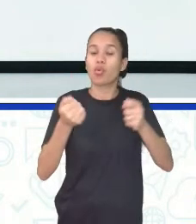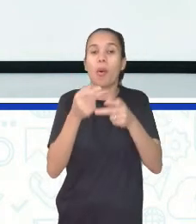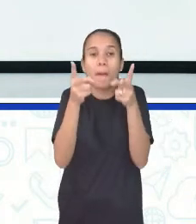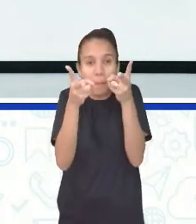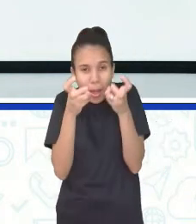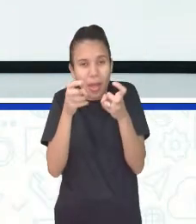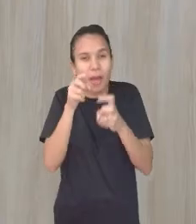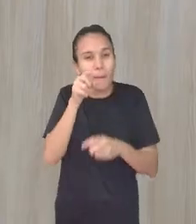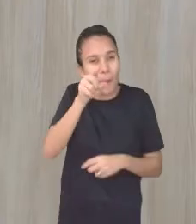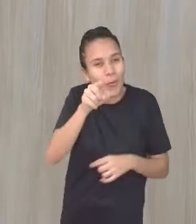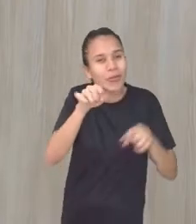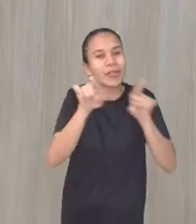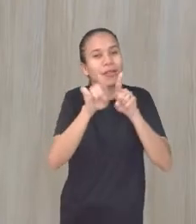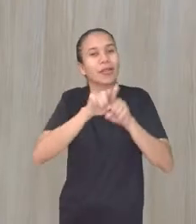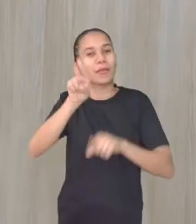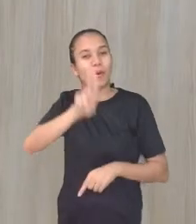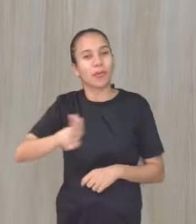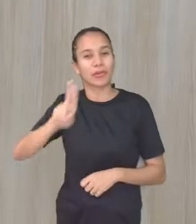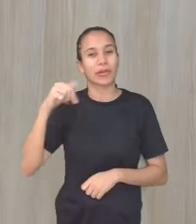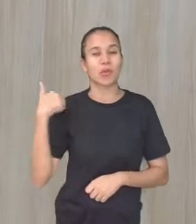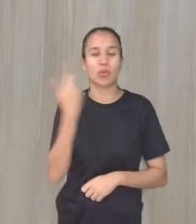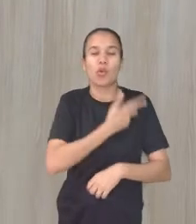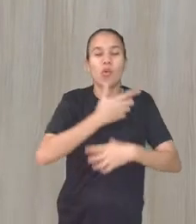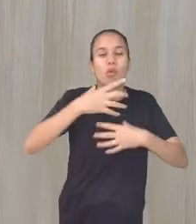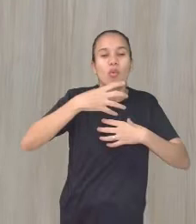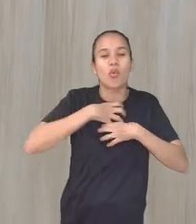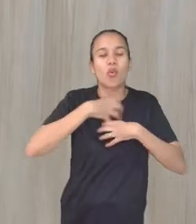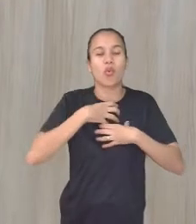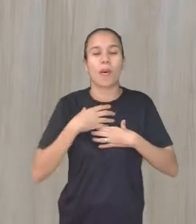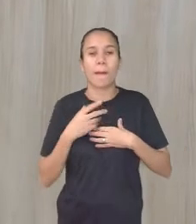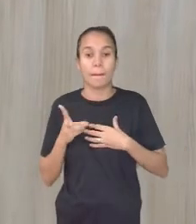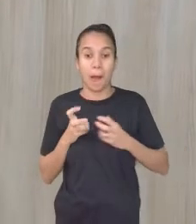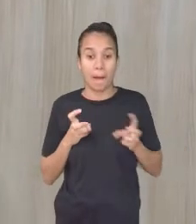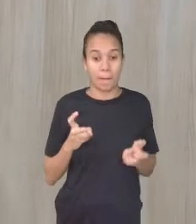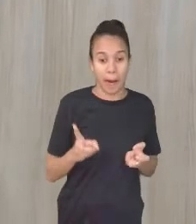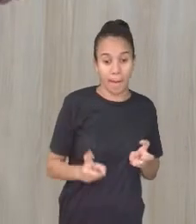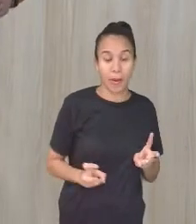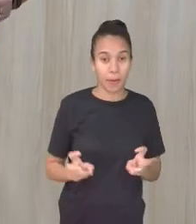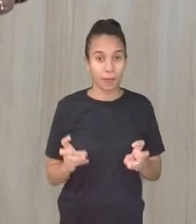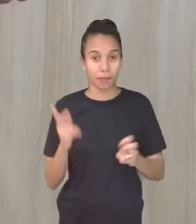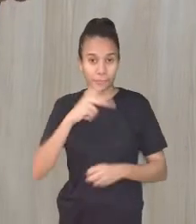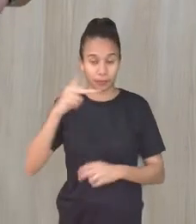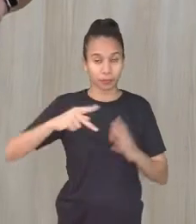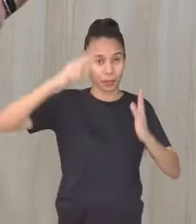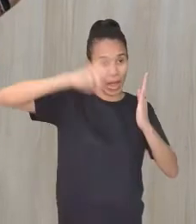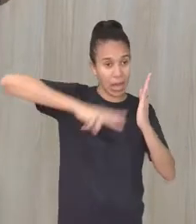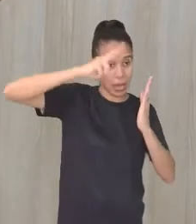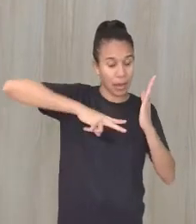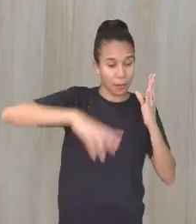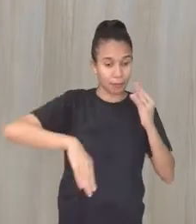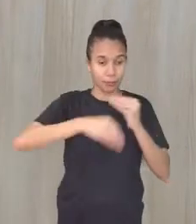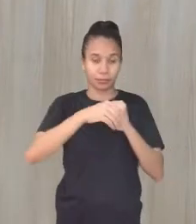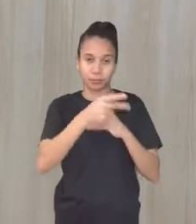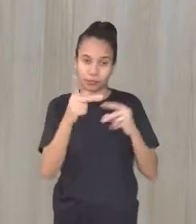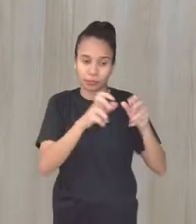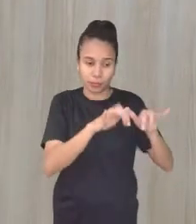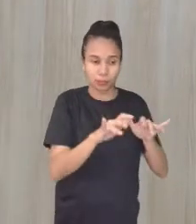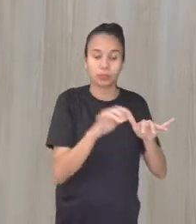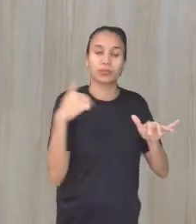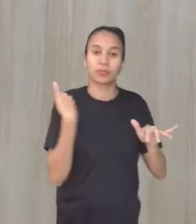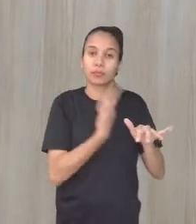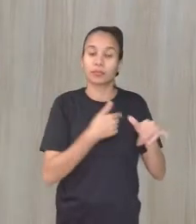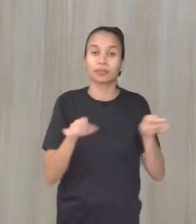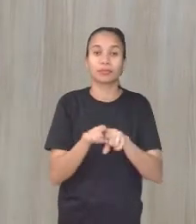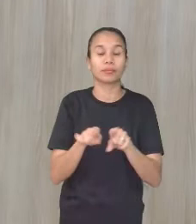vocês também, através dos nossos órgãos e dos sentidos. À medida que a professora Cláudia lê algum comentário que vocês colocam, a gente, através